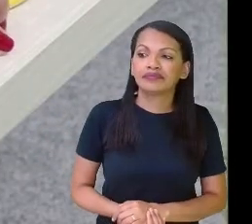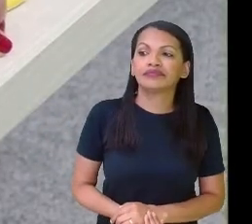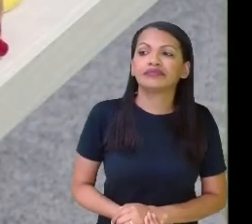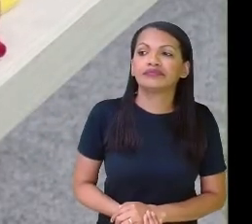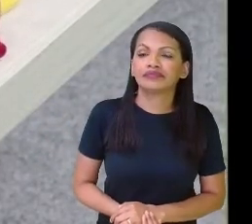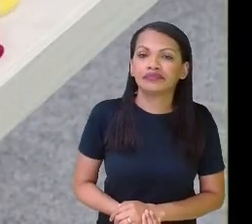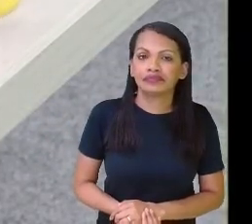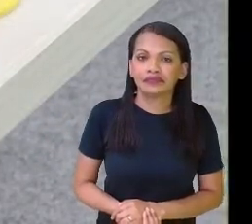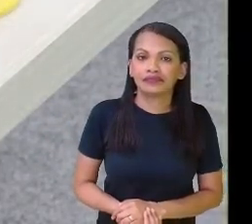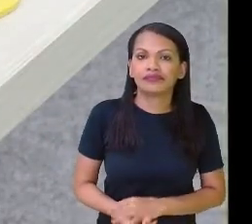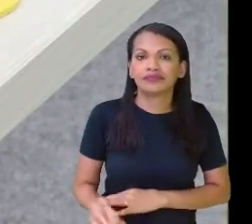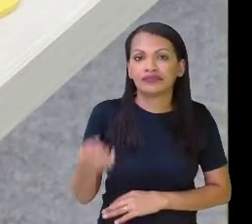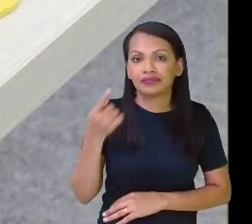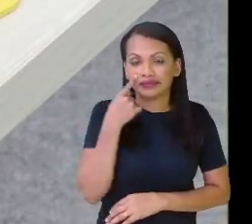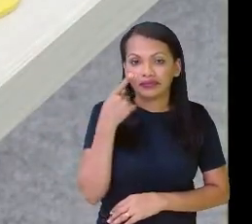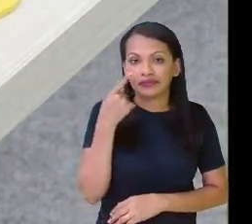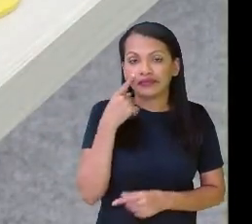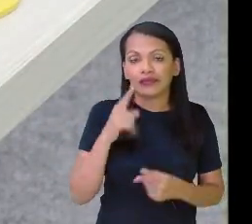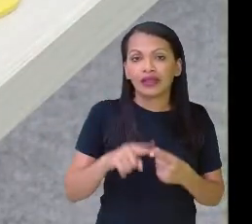Maria.